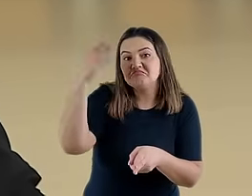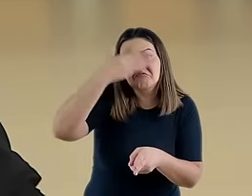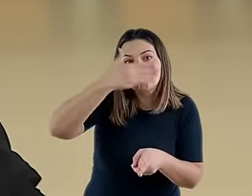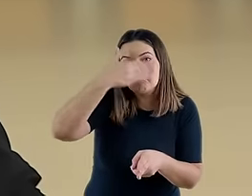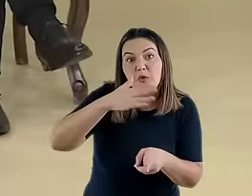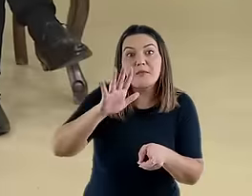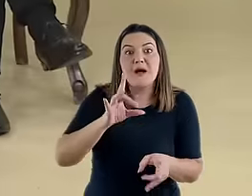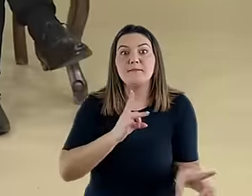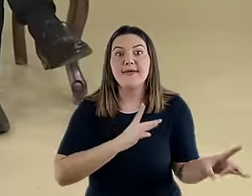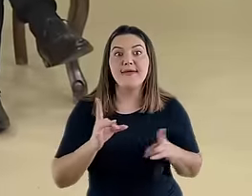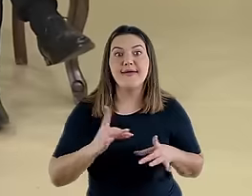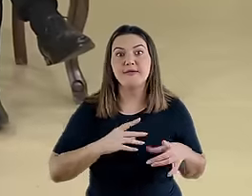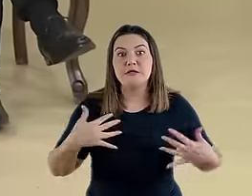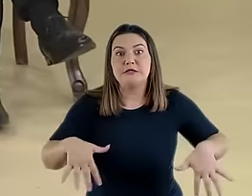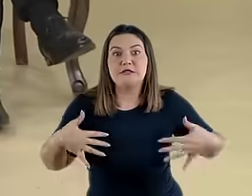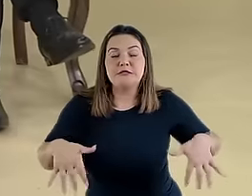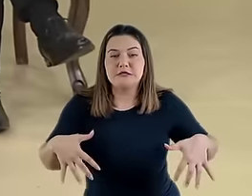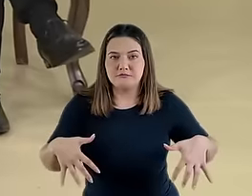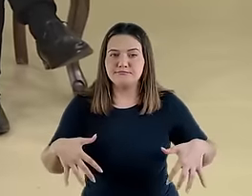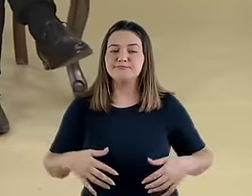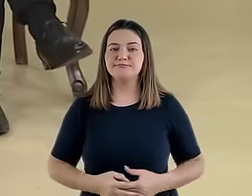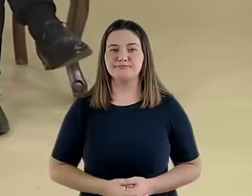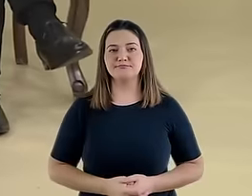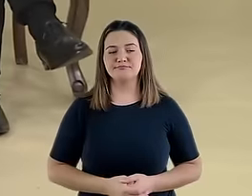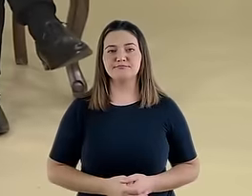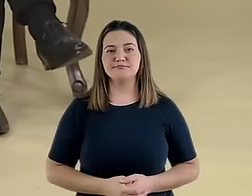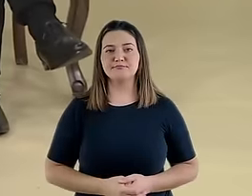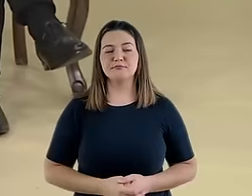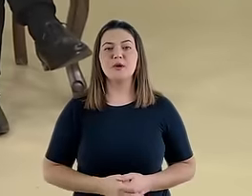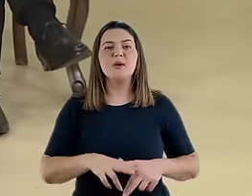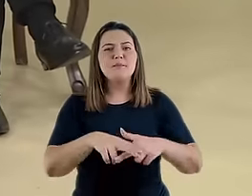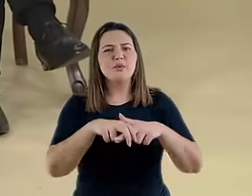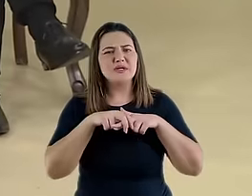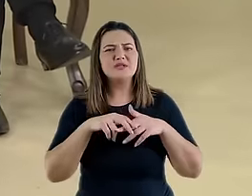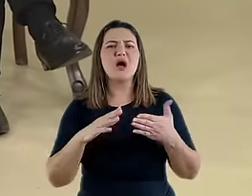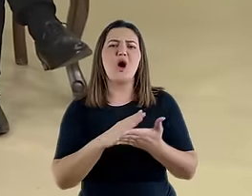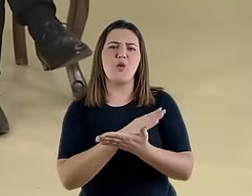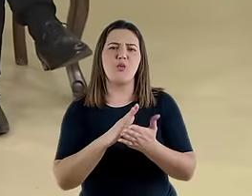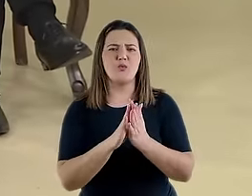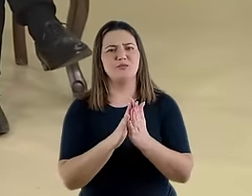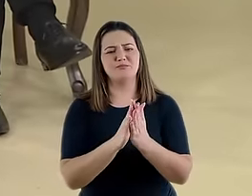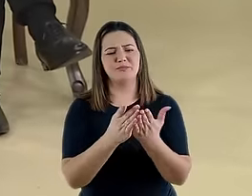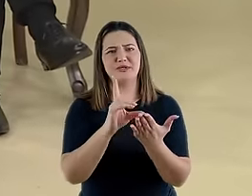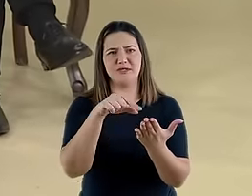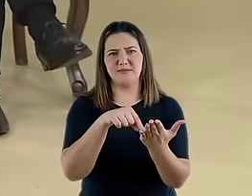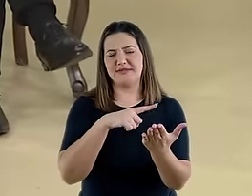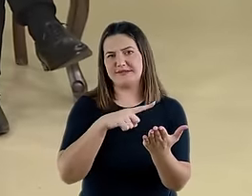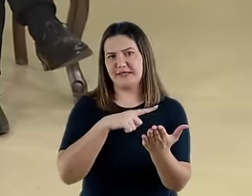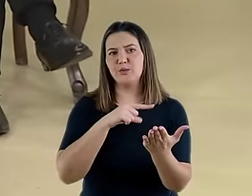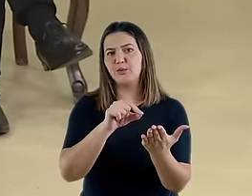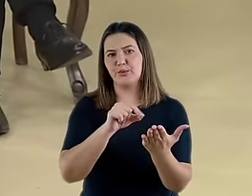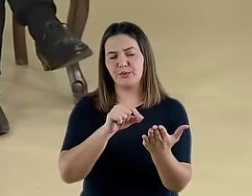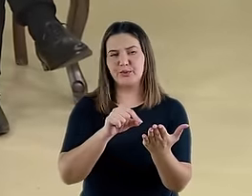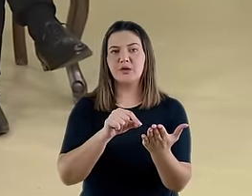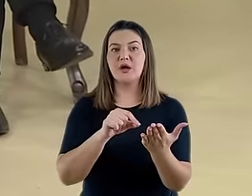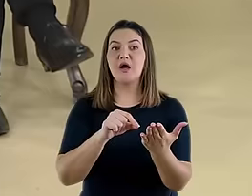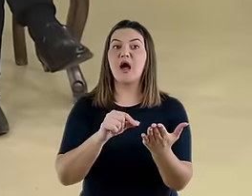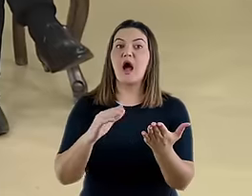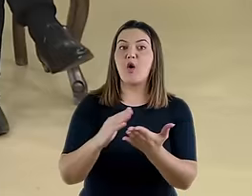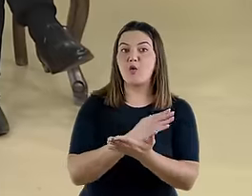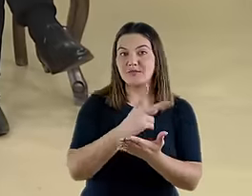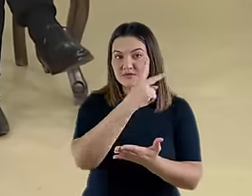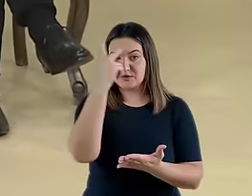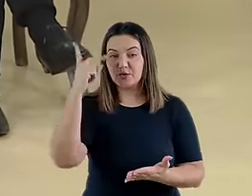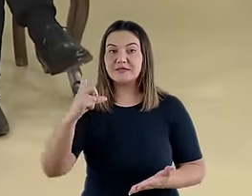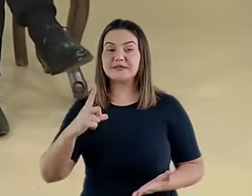temor. É muito raro que as Escrituras mencionem situações em que outras pessoas tenham